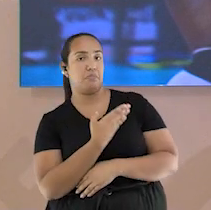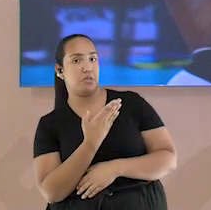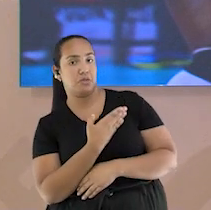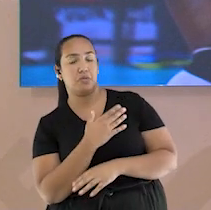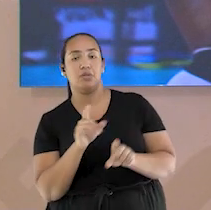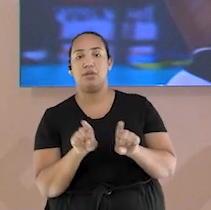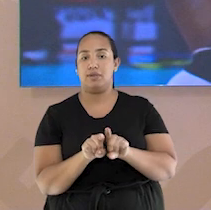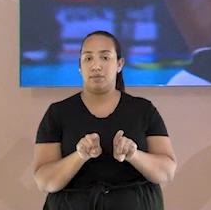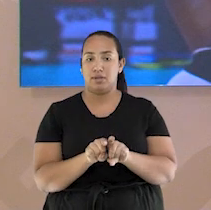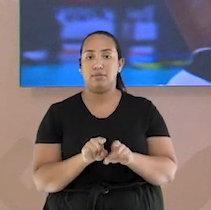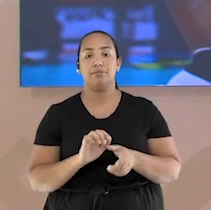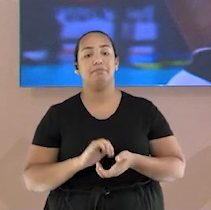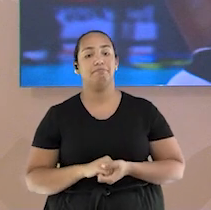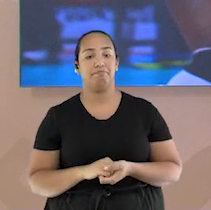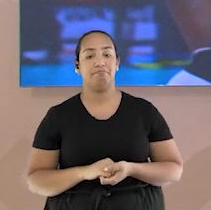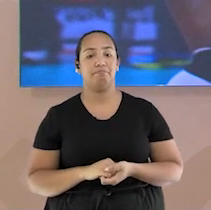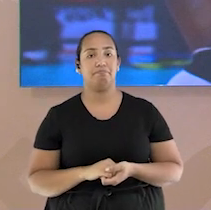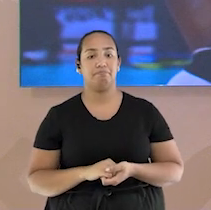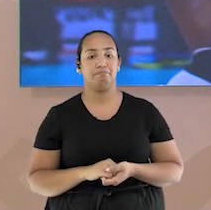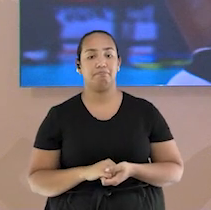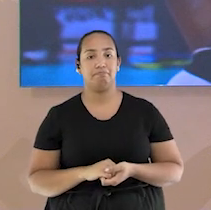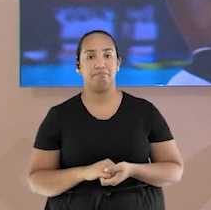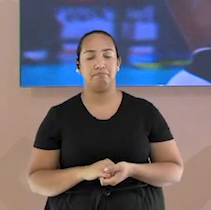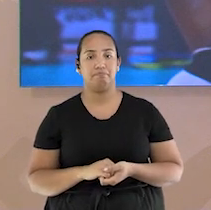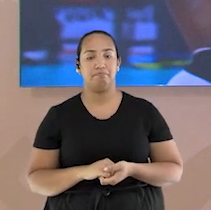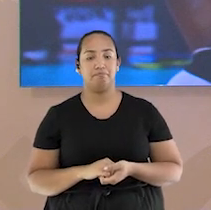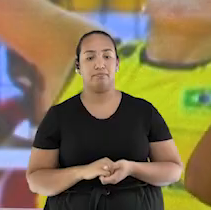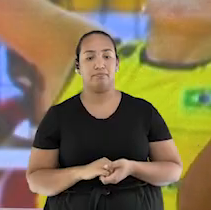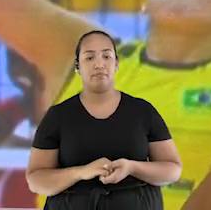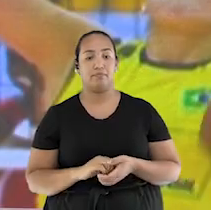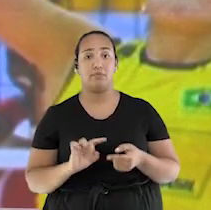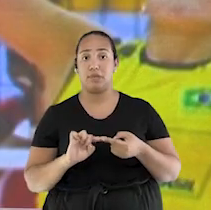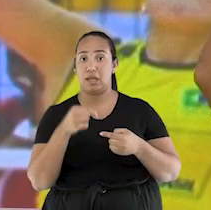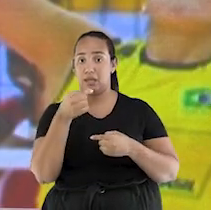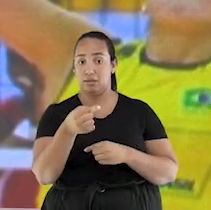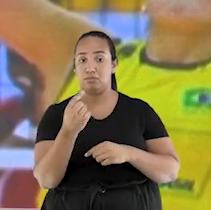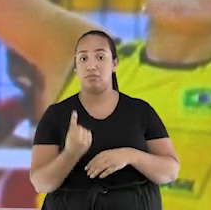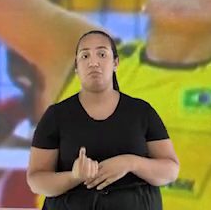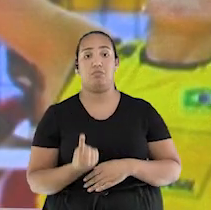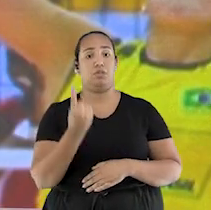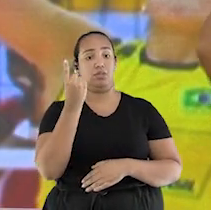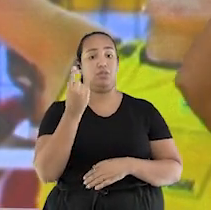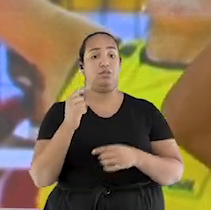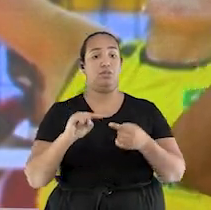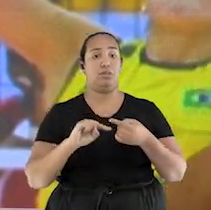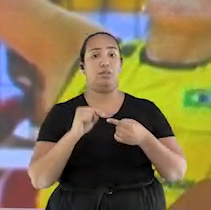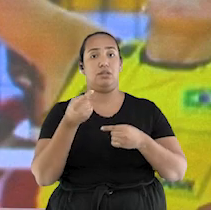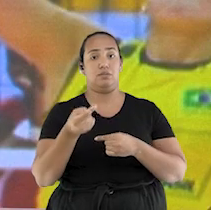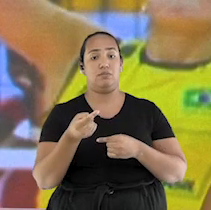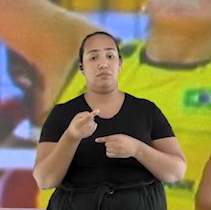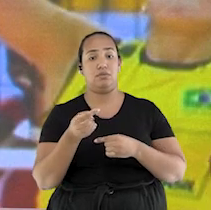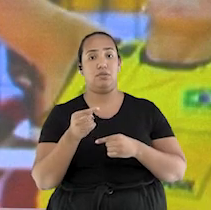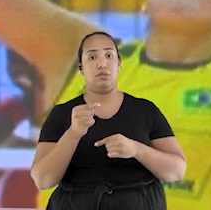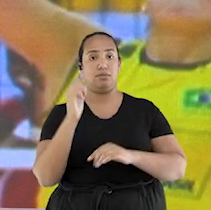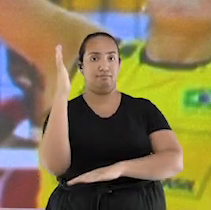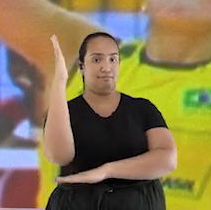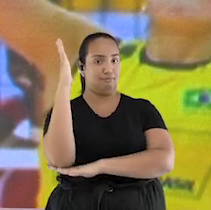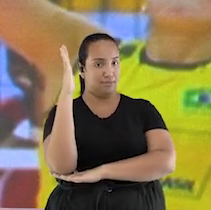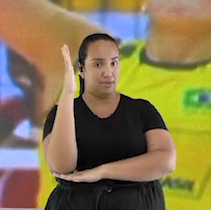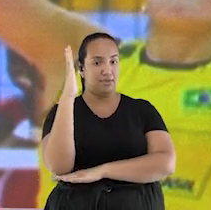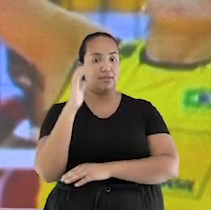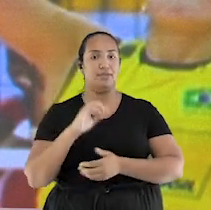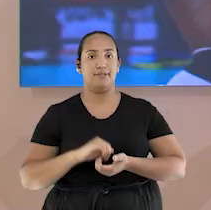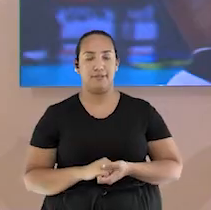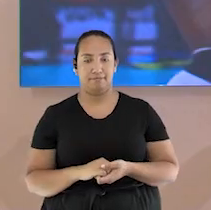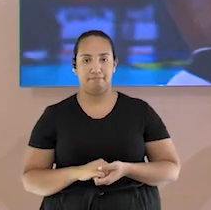com algum amigo, algum colega. E depois, você vai jogar a bola para cima e, em seguida, tocar a bola